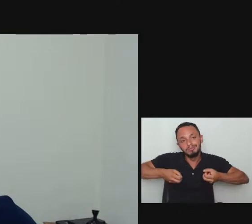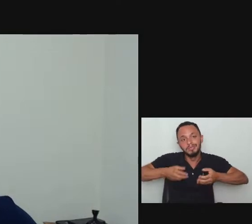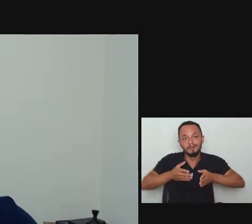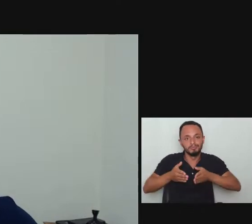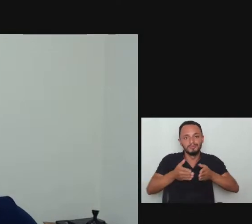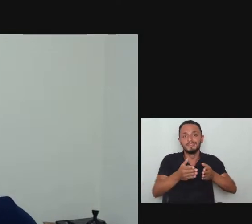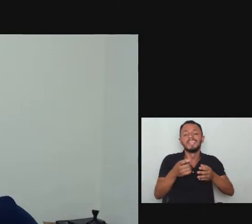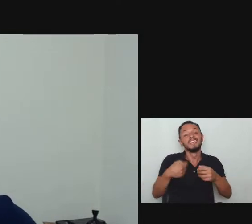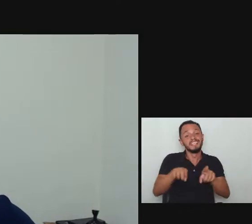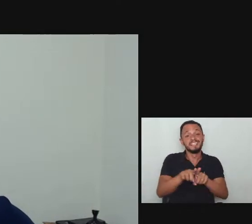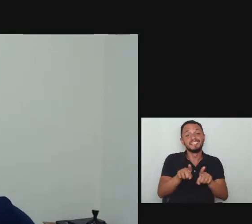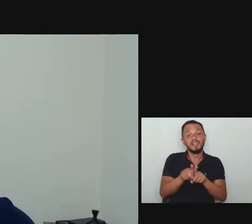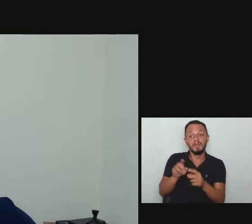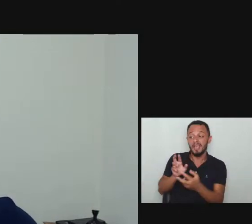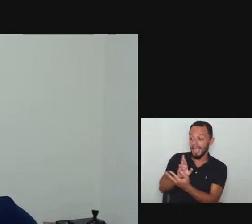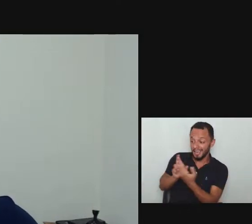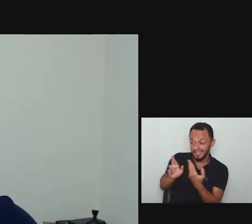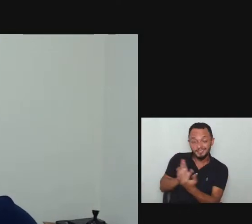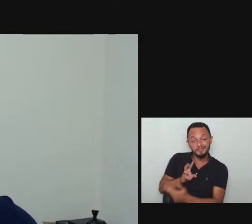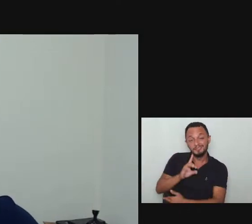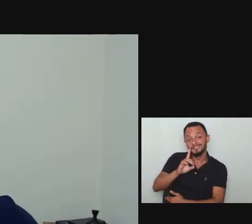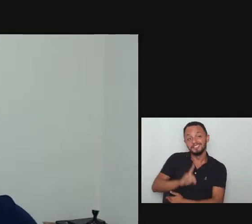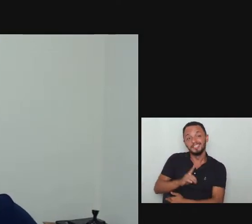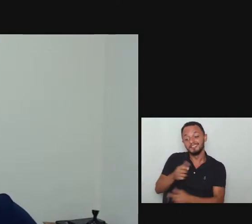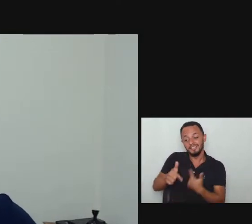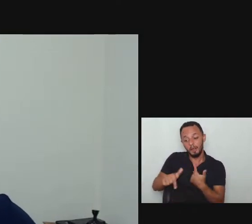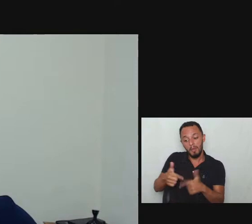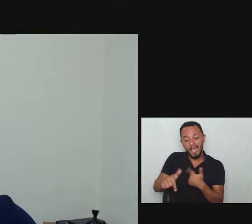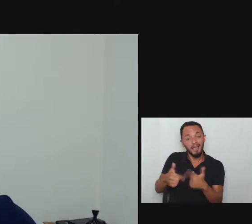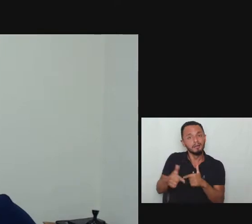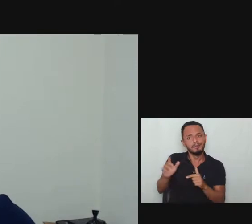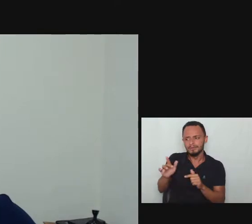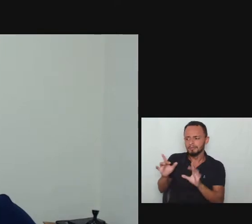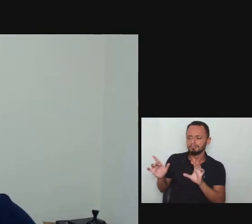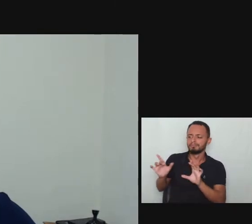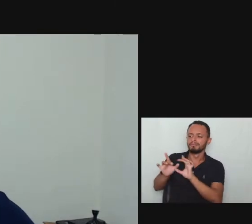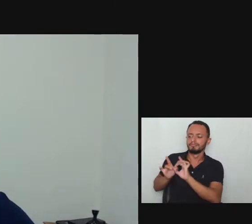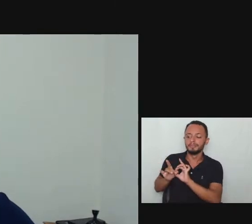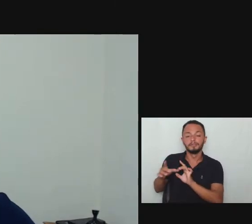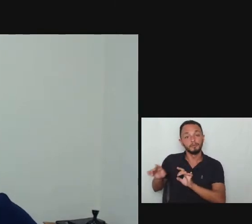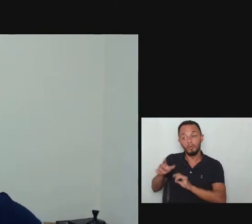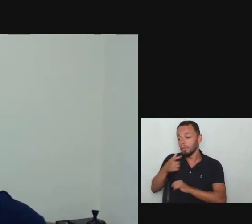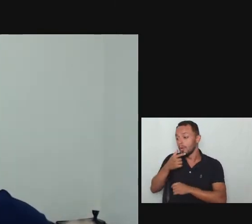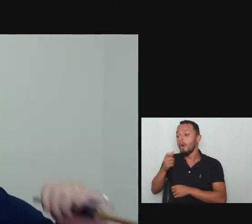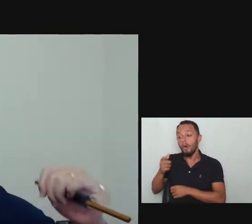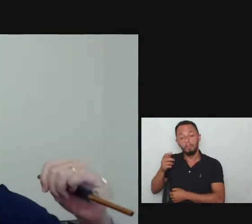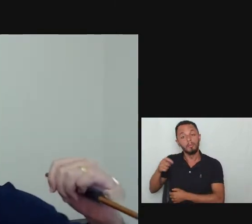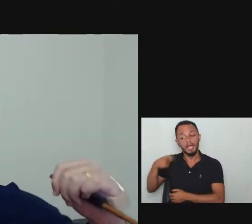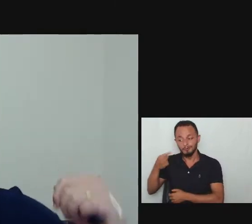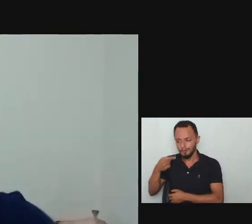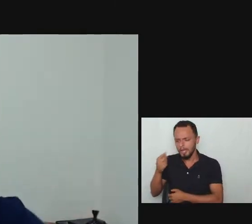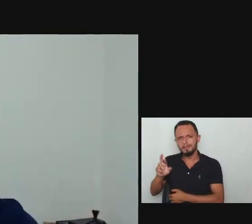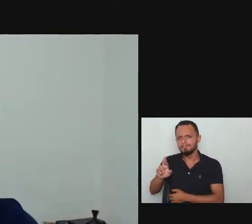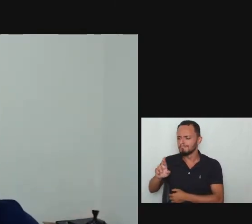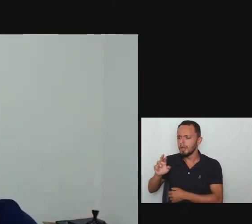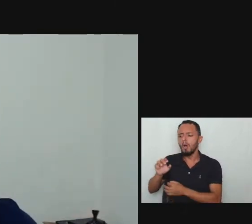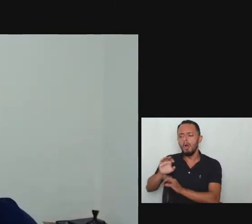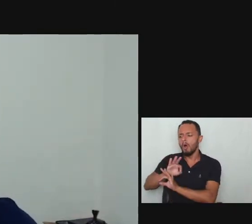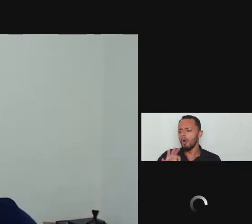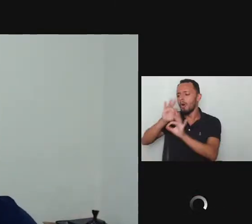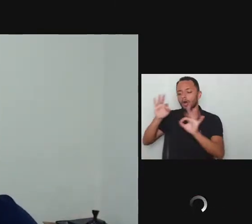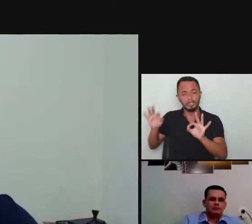fiz questão de a estabelecer uma parceria do nosso escritório com ele justamente para a gente fazer uma coalizão que